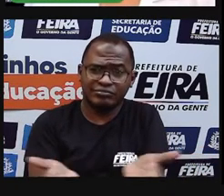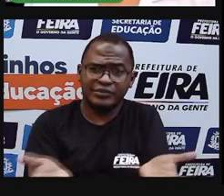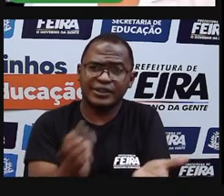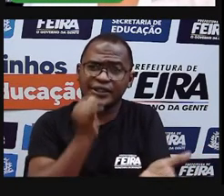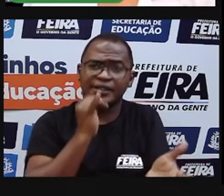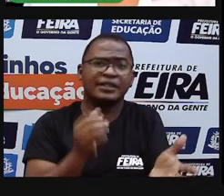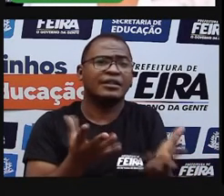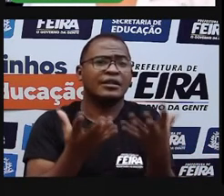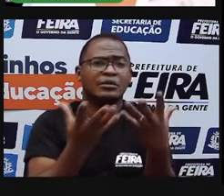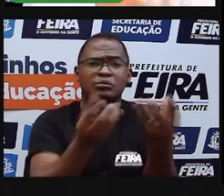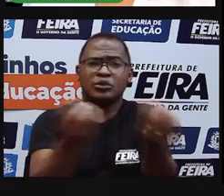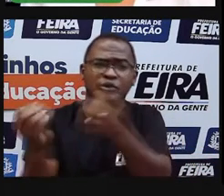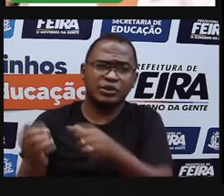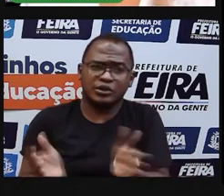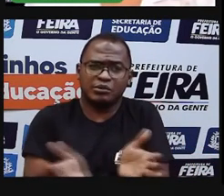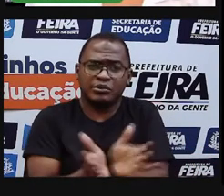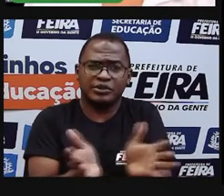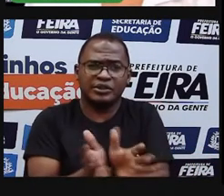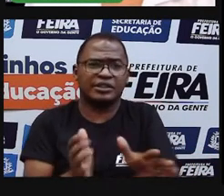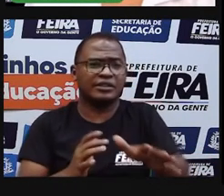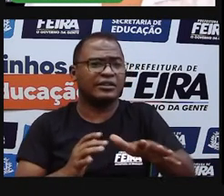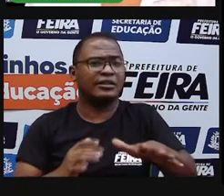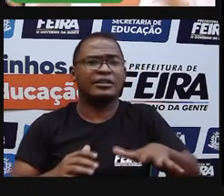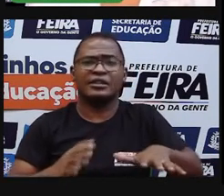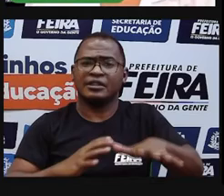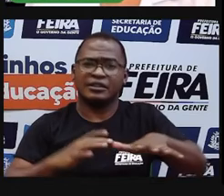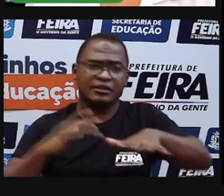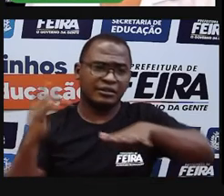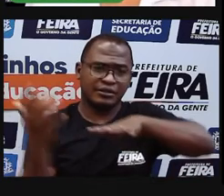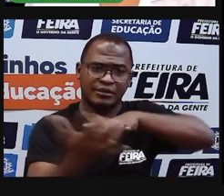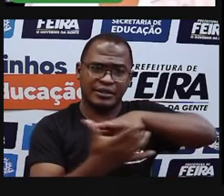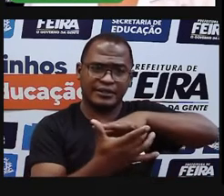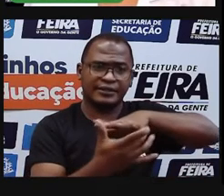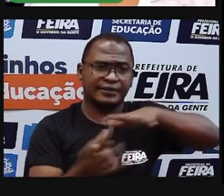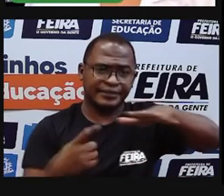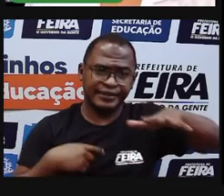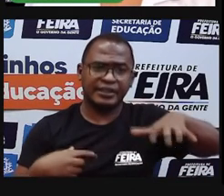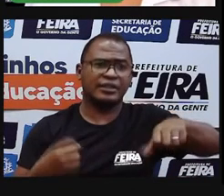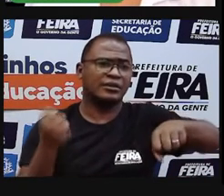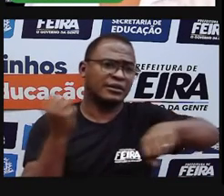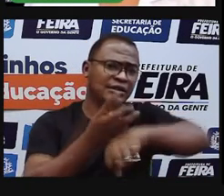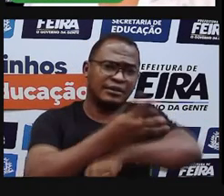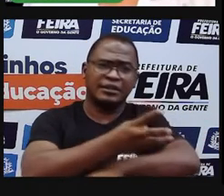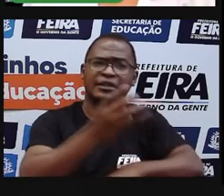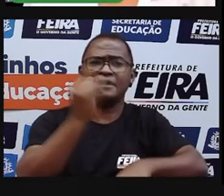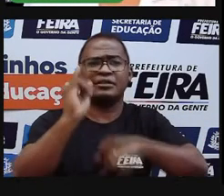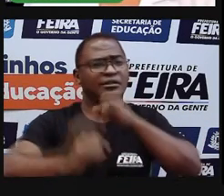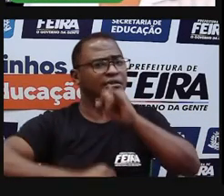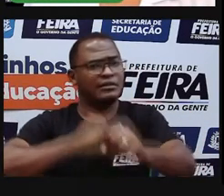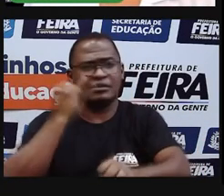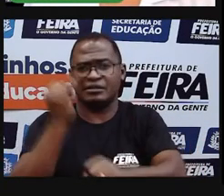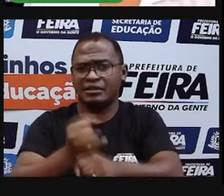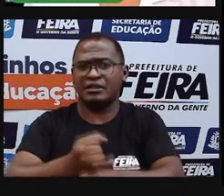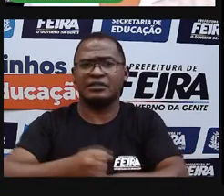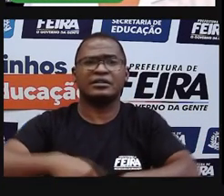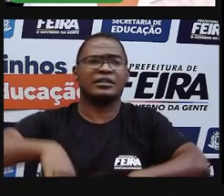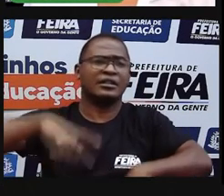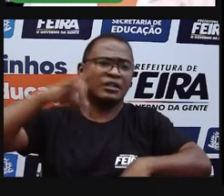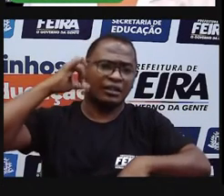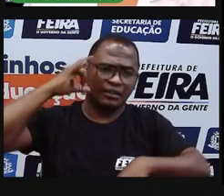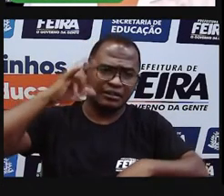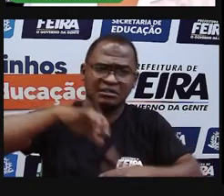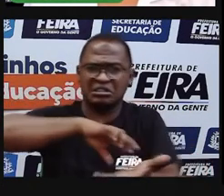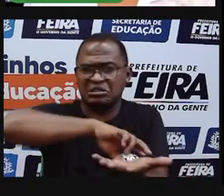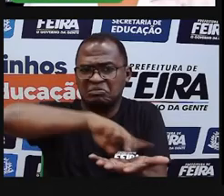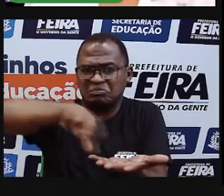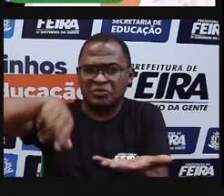comunidades, né? Onde as pessoas criam ambientes virtuais com a ajuda da internet. Esse tipo de comunidade, ele é